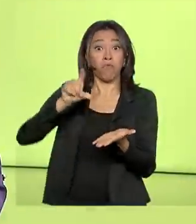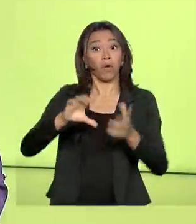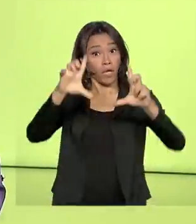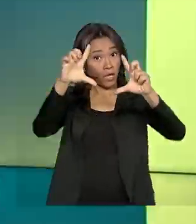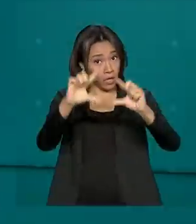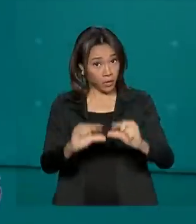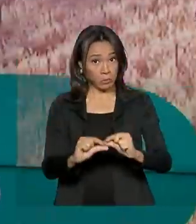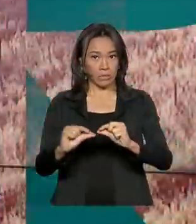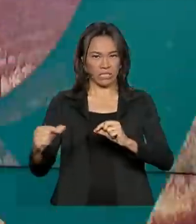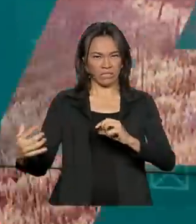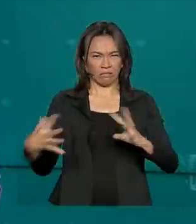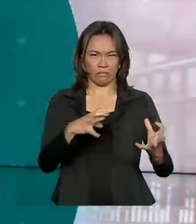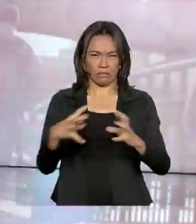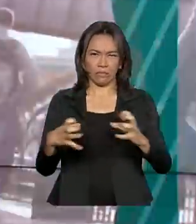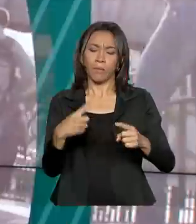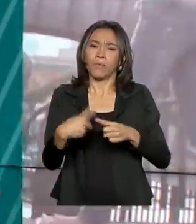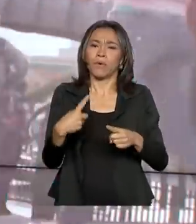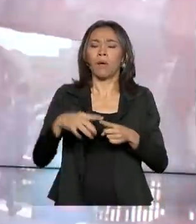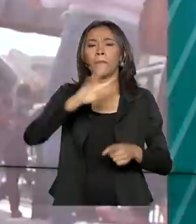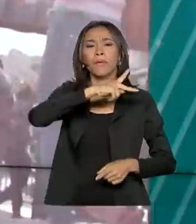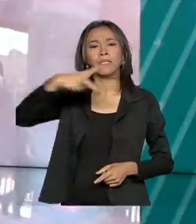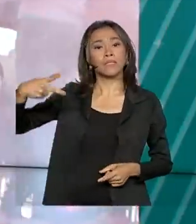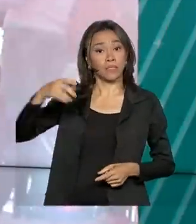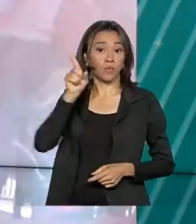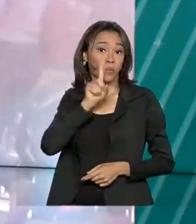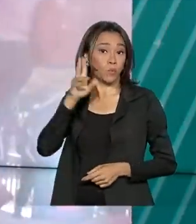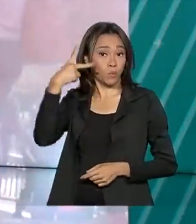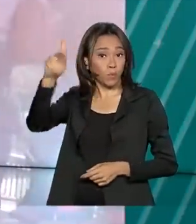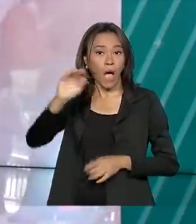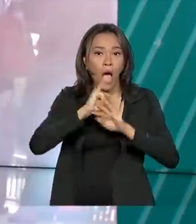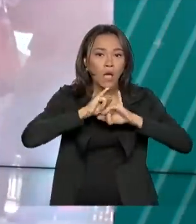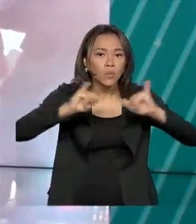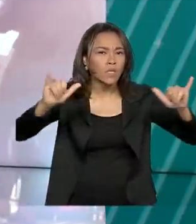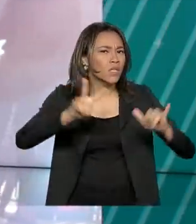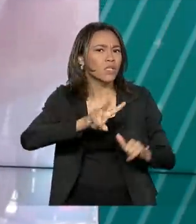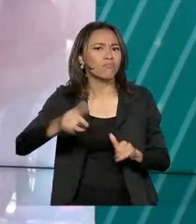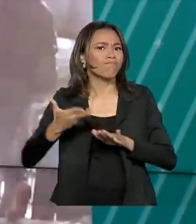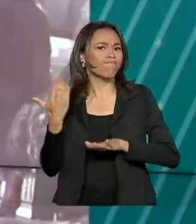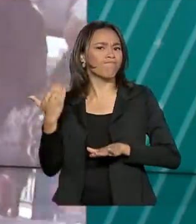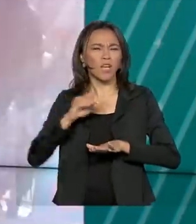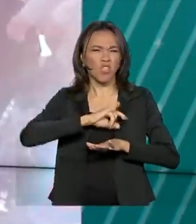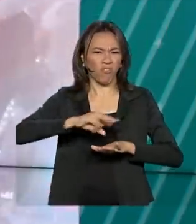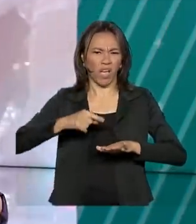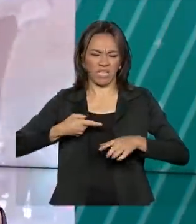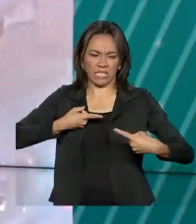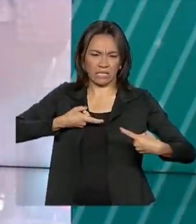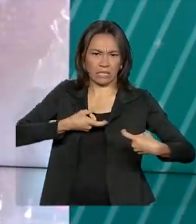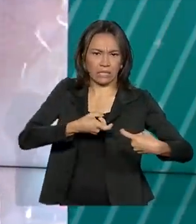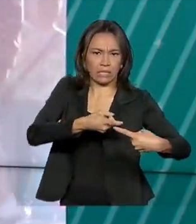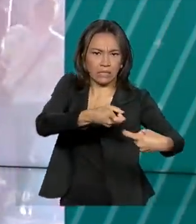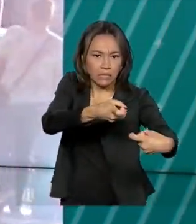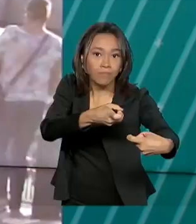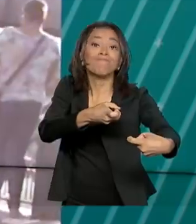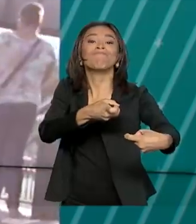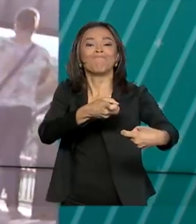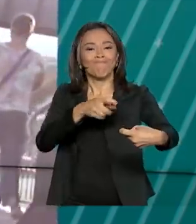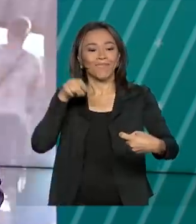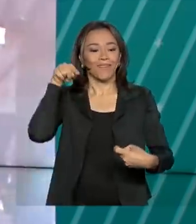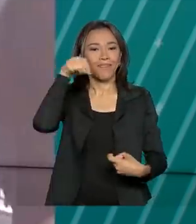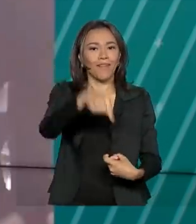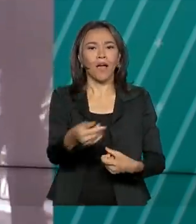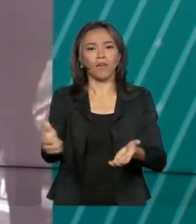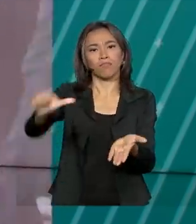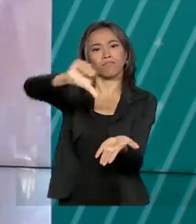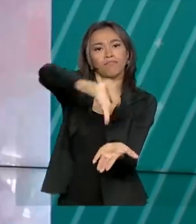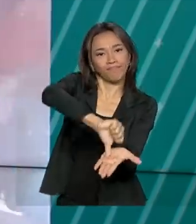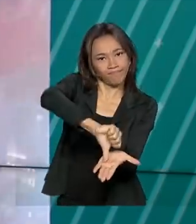após o presidente dos Estados Unidos, Donald Trump, anunciar que não vai revidar militarmente o ataque a bases americanas no